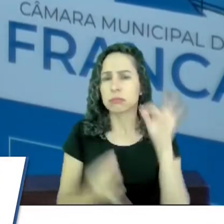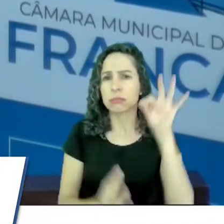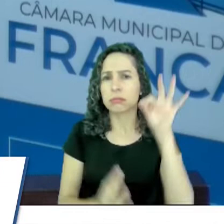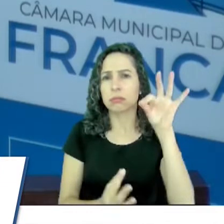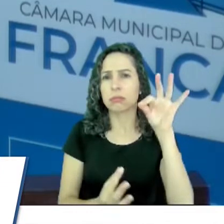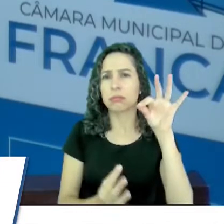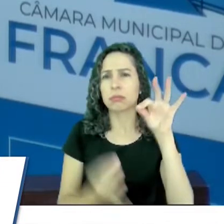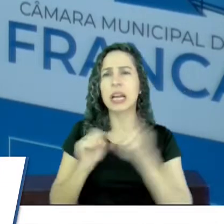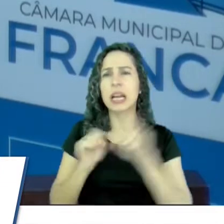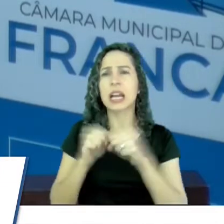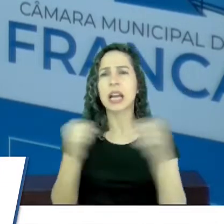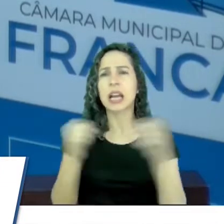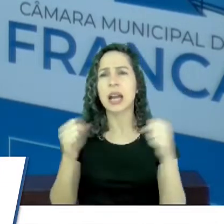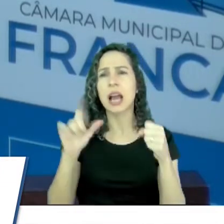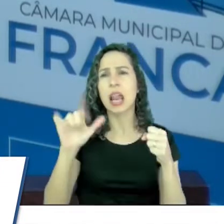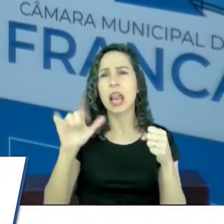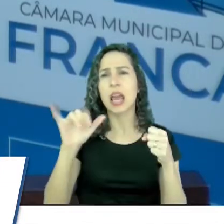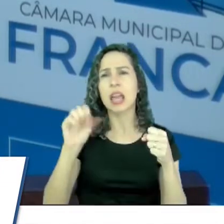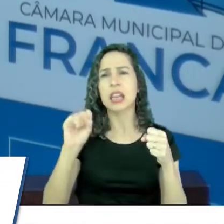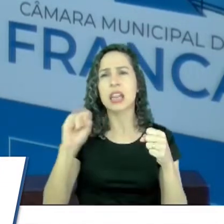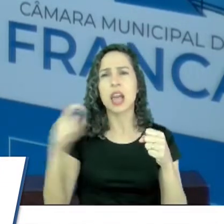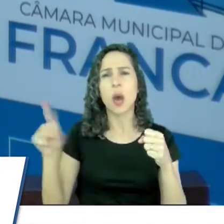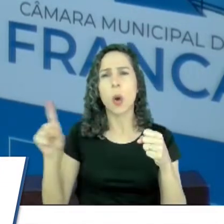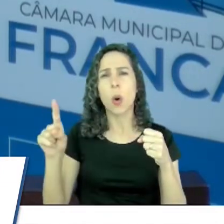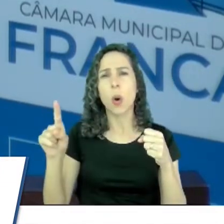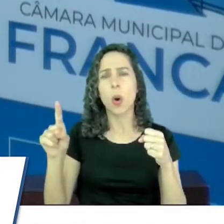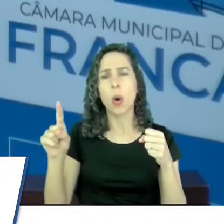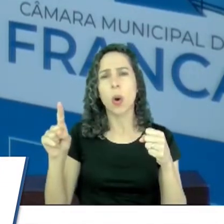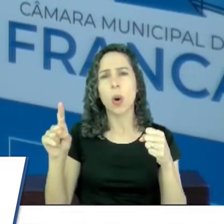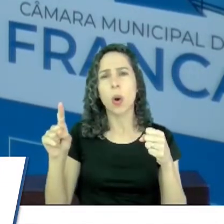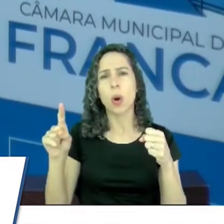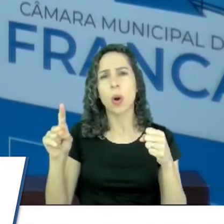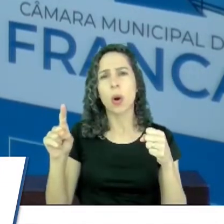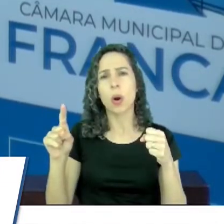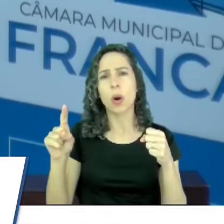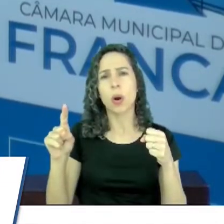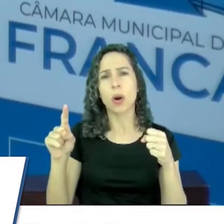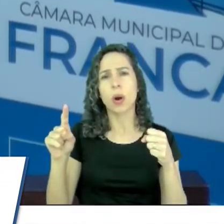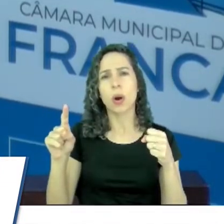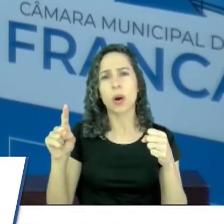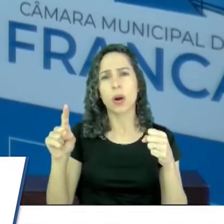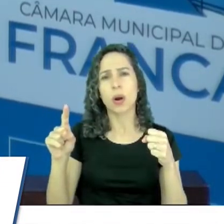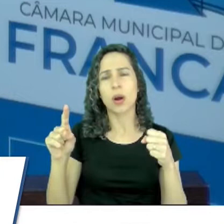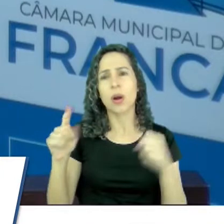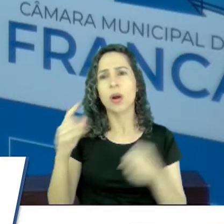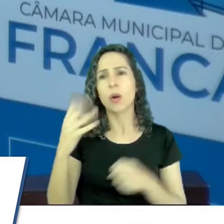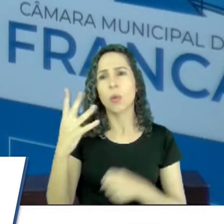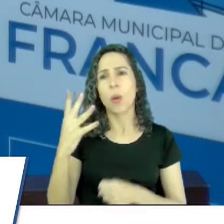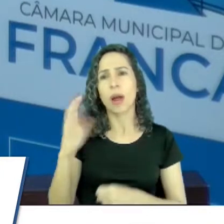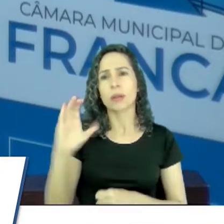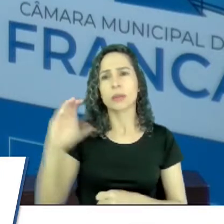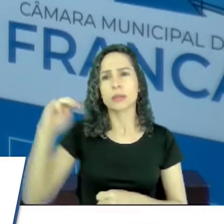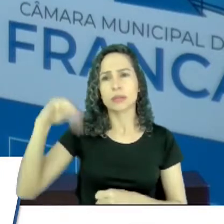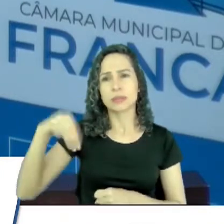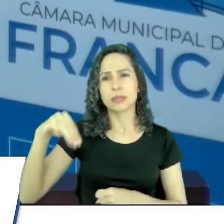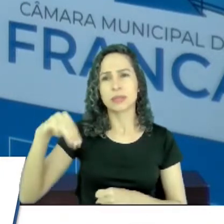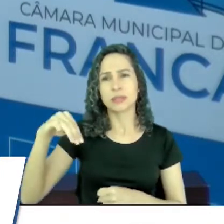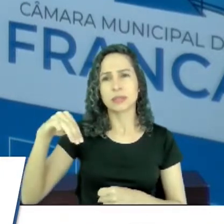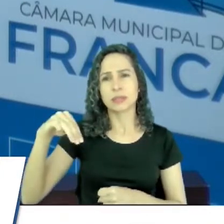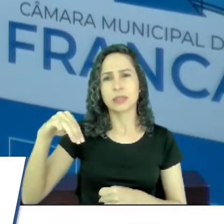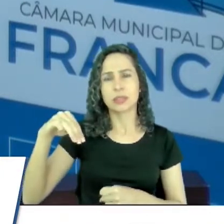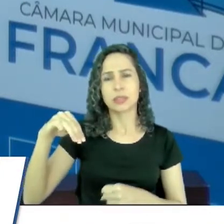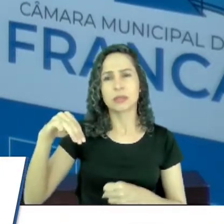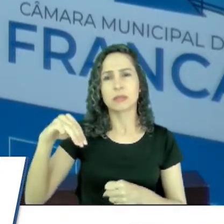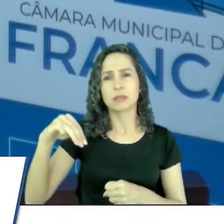Lesão perieto occipital esquerda com cerca de 4 centímetros em maior diâmetro.